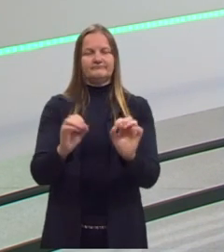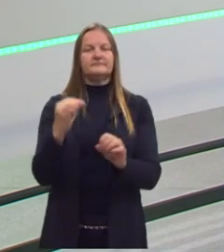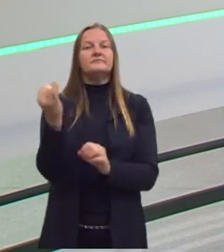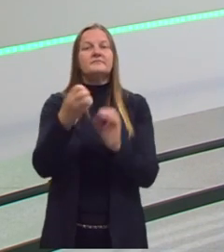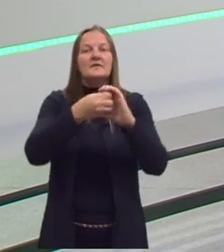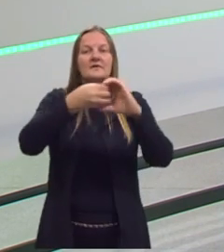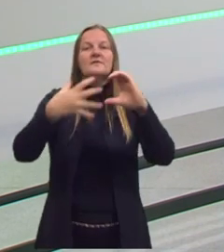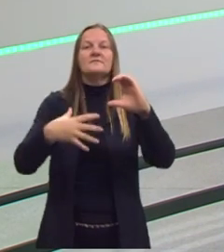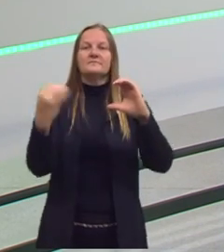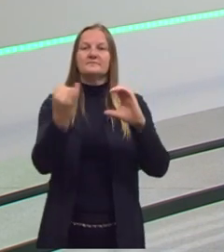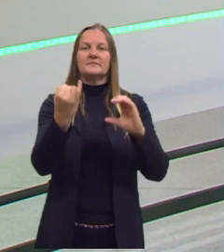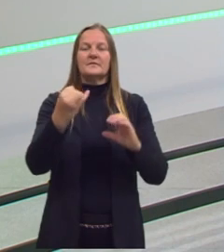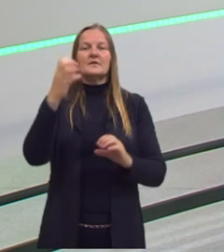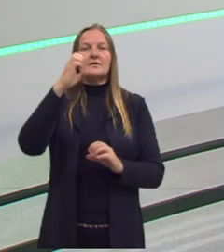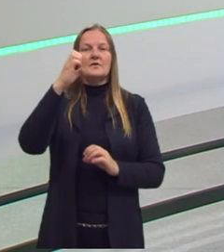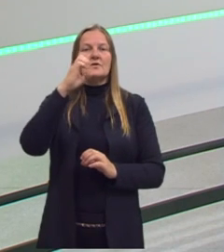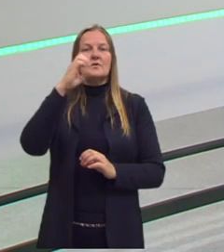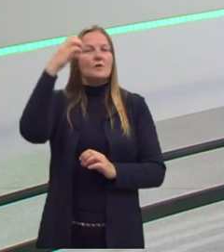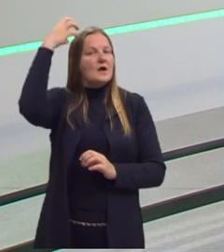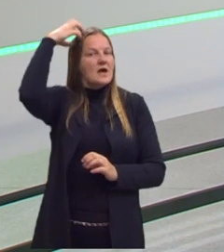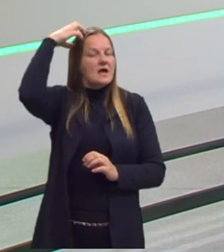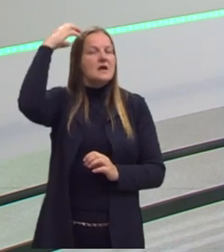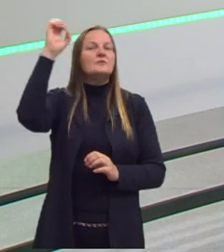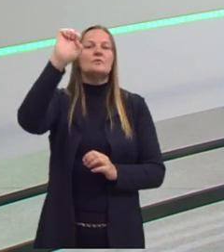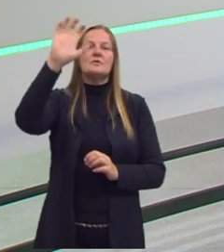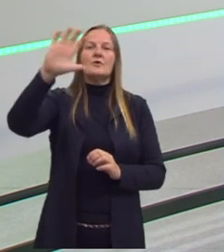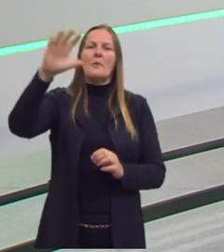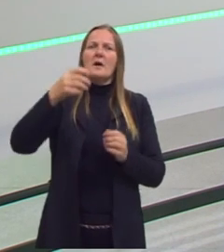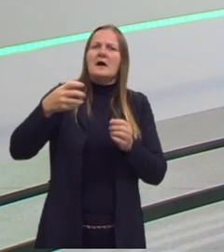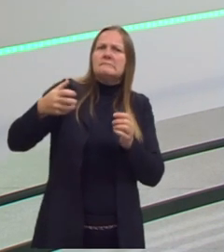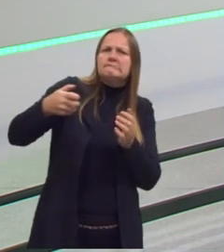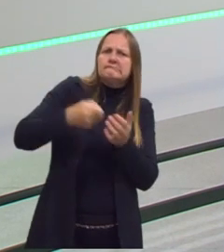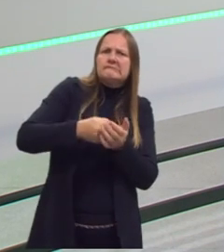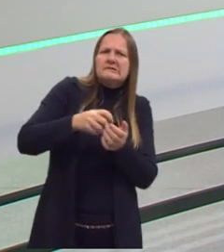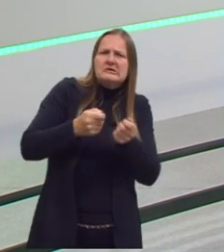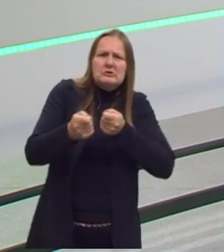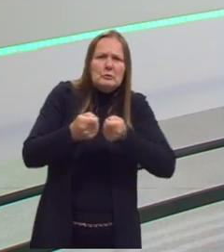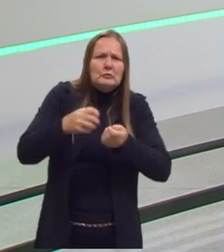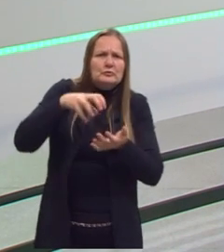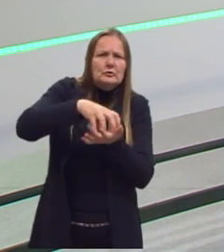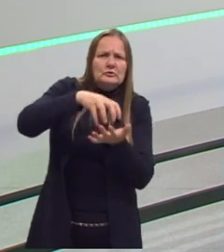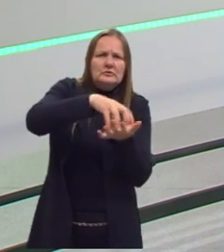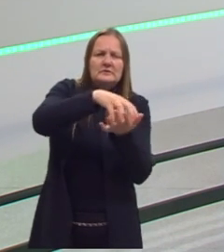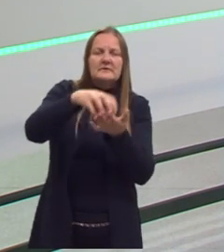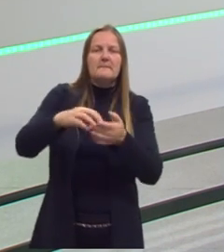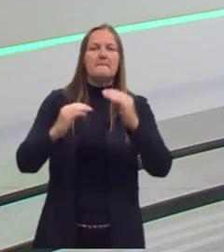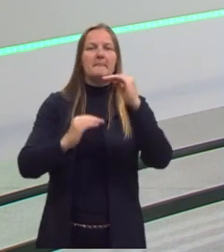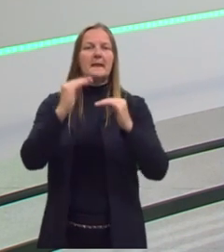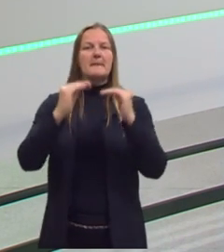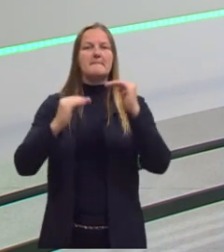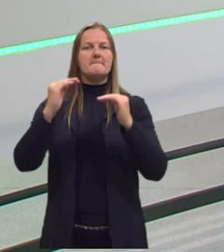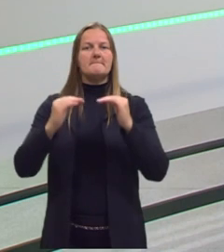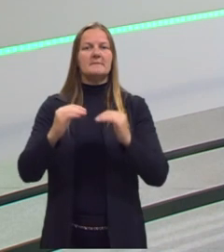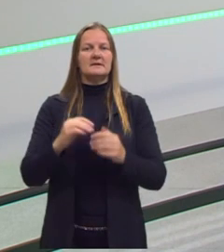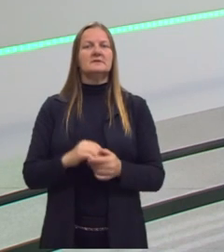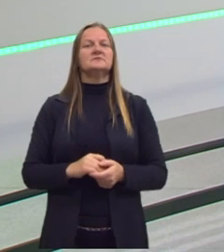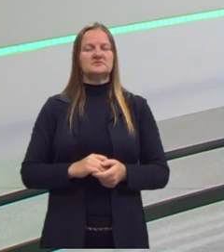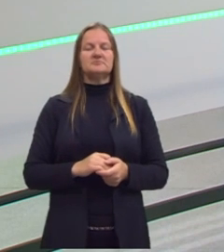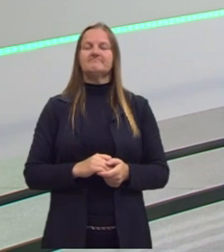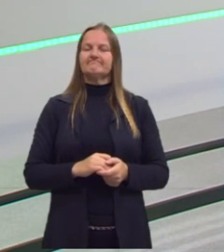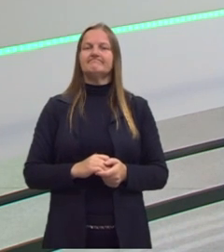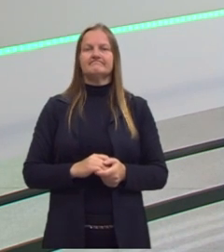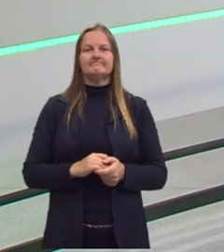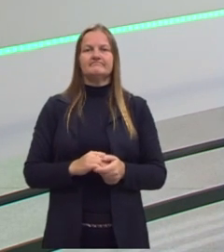para os reinos europeus manterem o seu domínio, manterem a sua economia bem. A tal da balança comercial favorável.